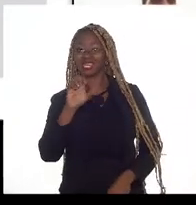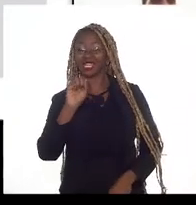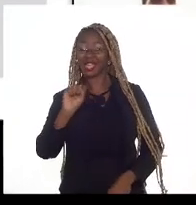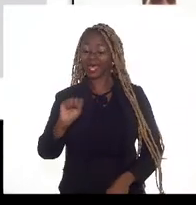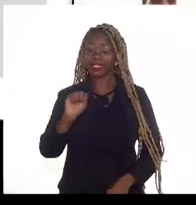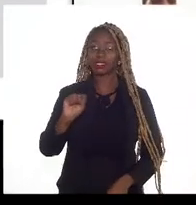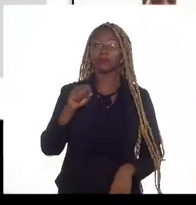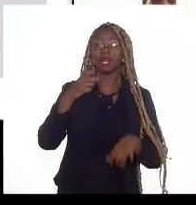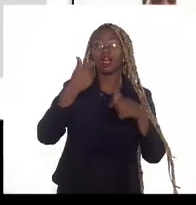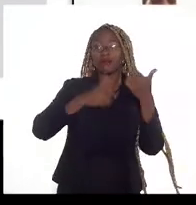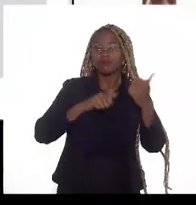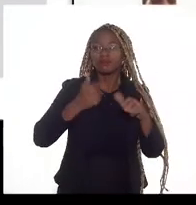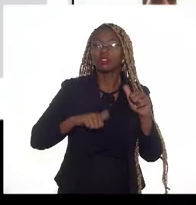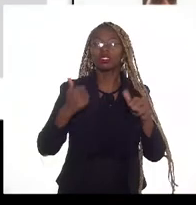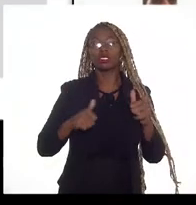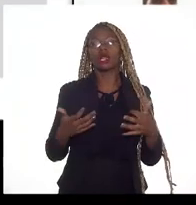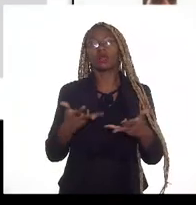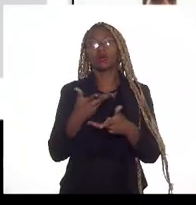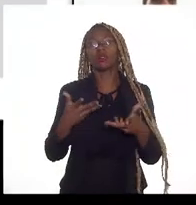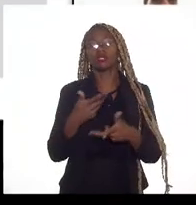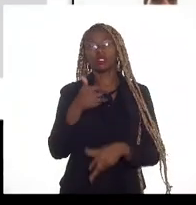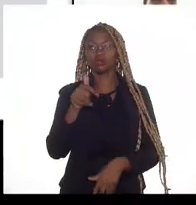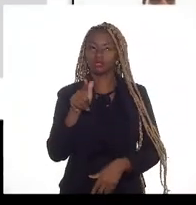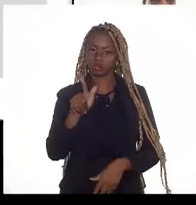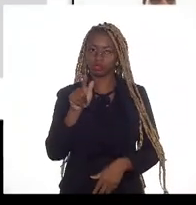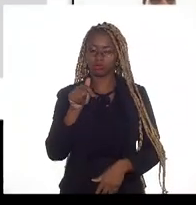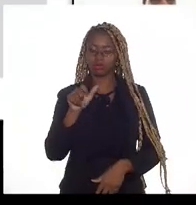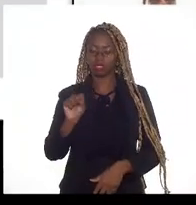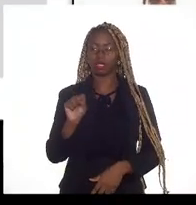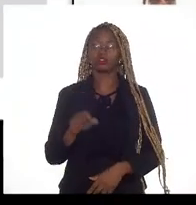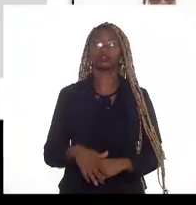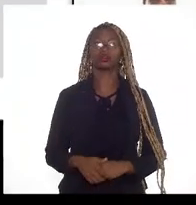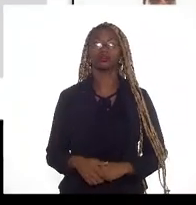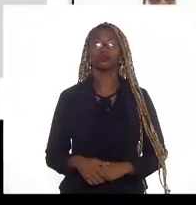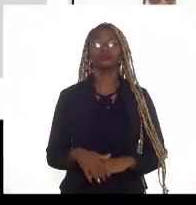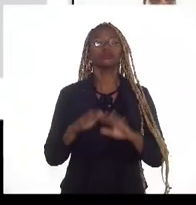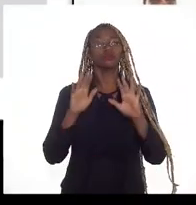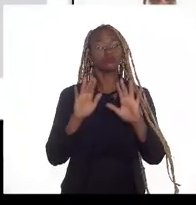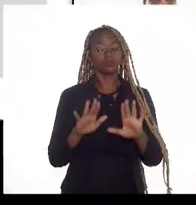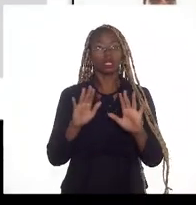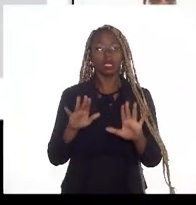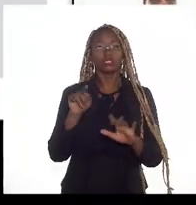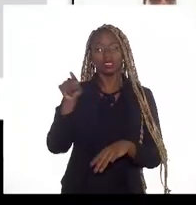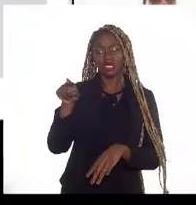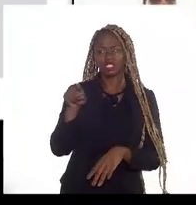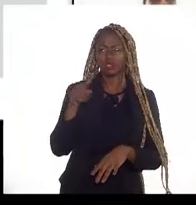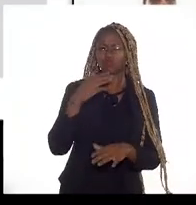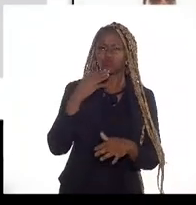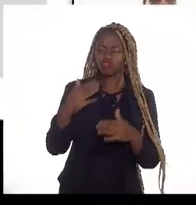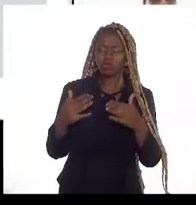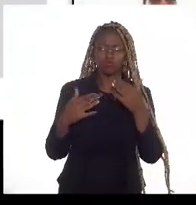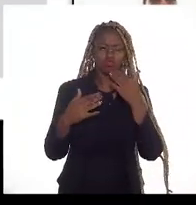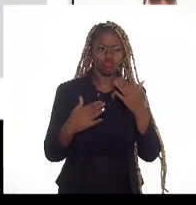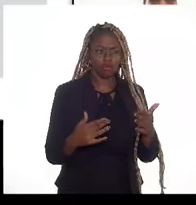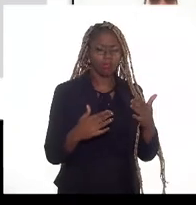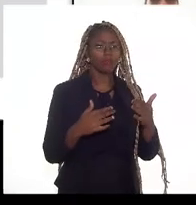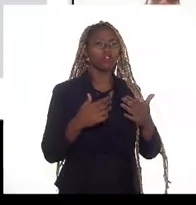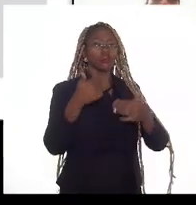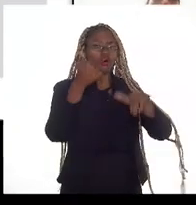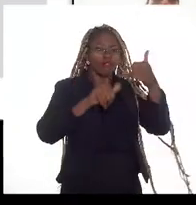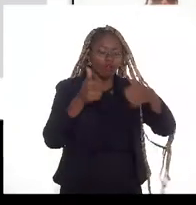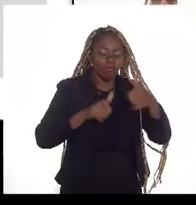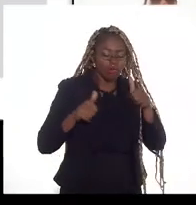gás. A resolução, a cromatografia, é uma análise laboratorial e ela é um pouco mais